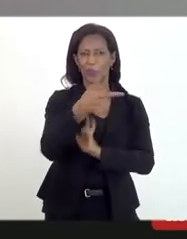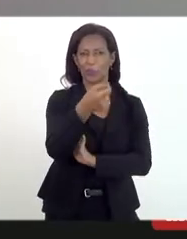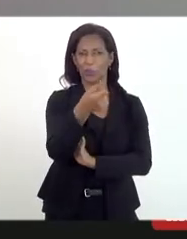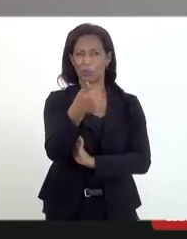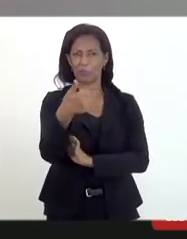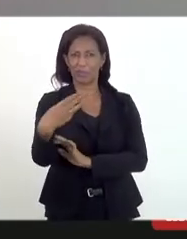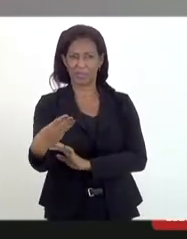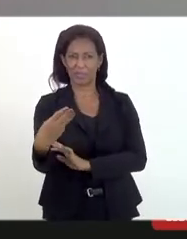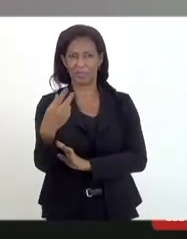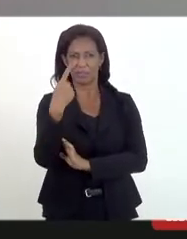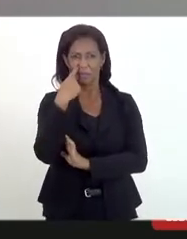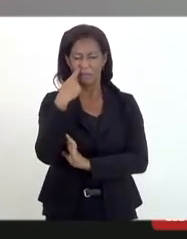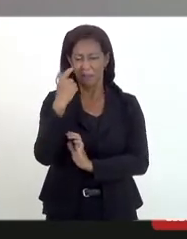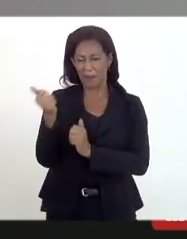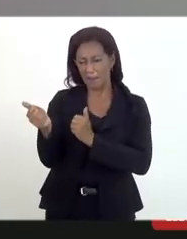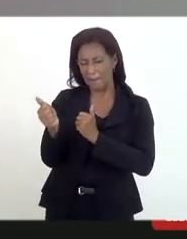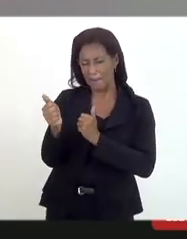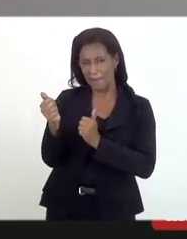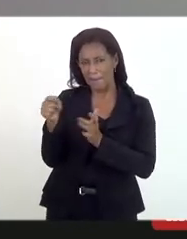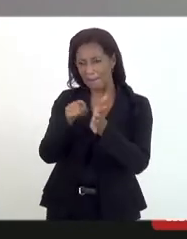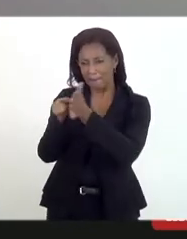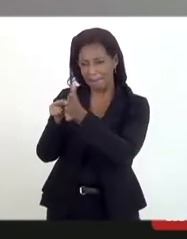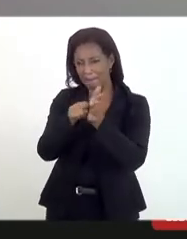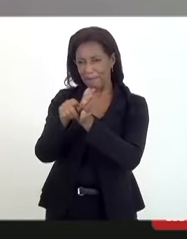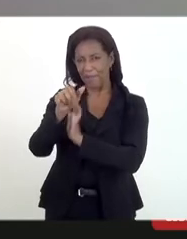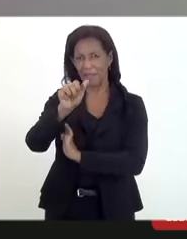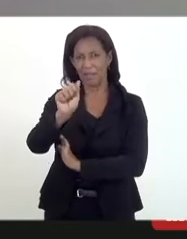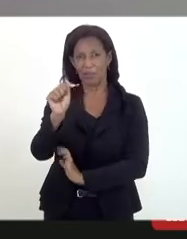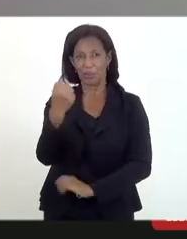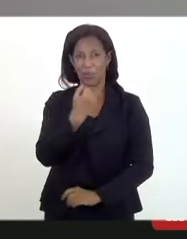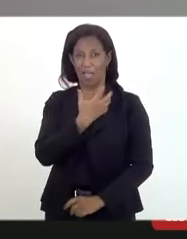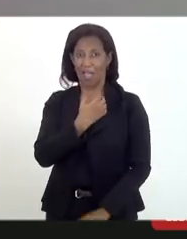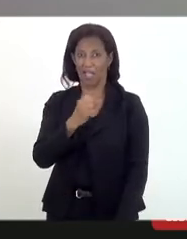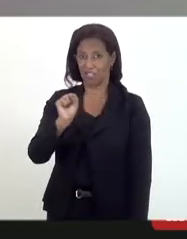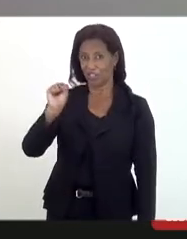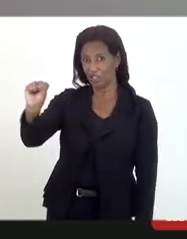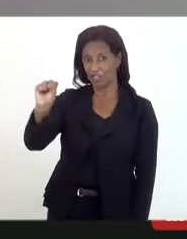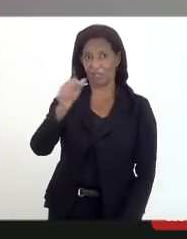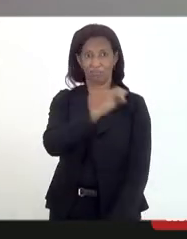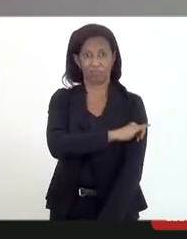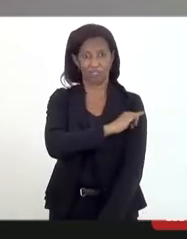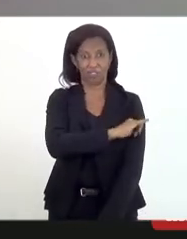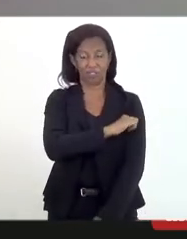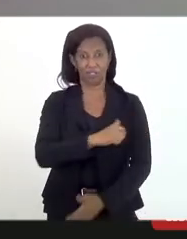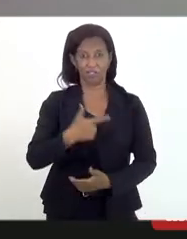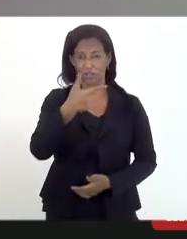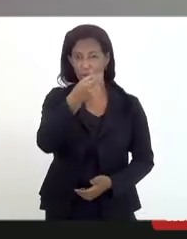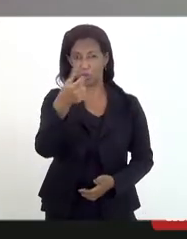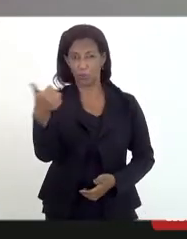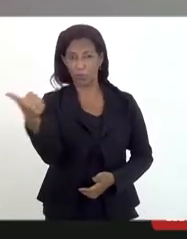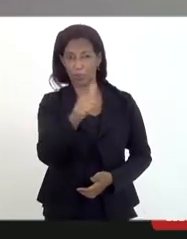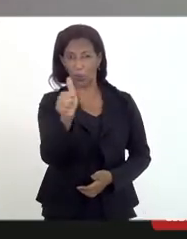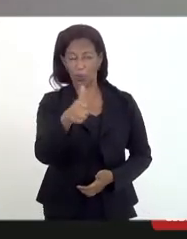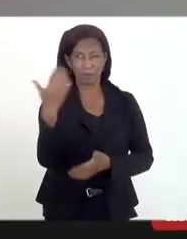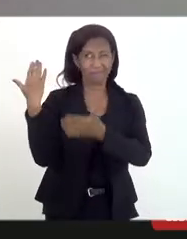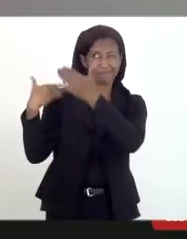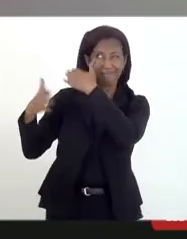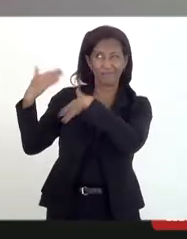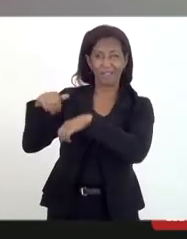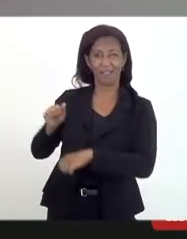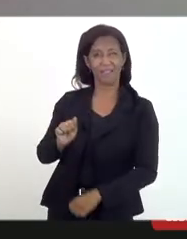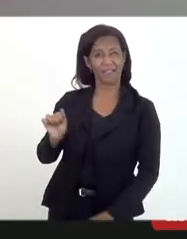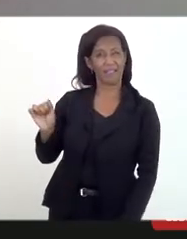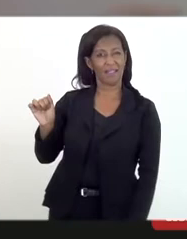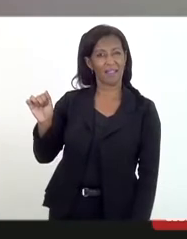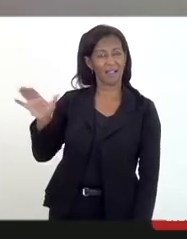chamado Mapeando o Axé do Rio de Janeiro. Comenta, já em 2000, uma pesquisa realizada entre 2009 2011, já naquela época, na favela,